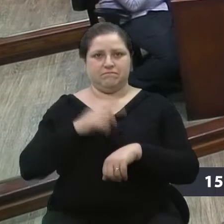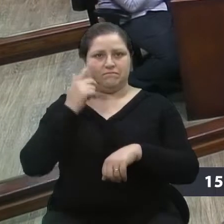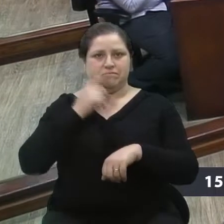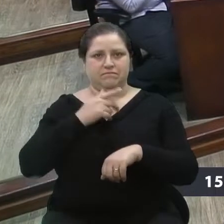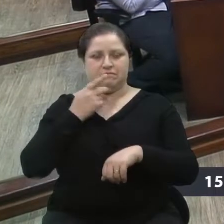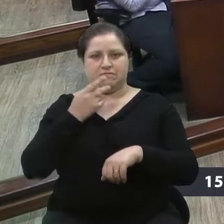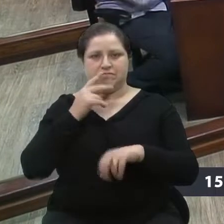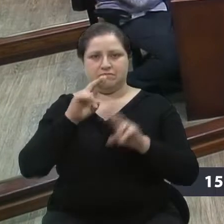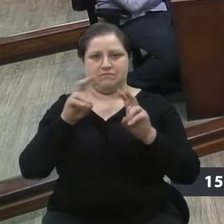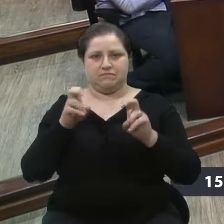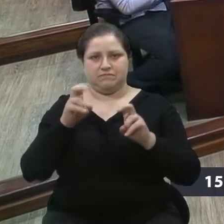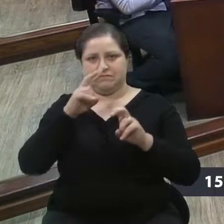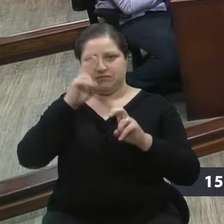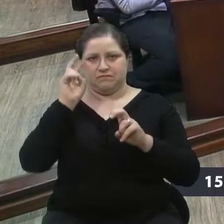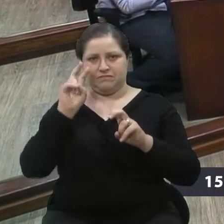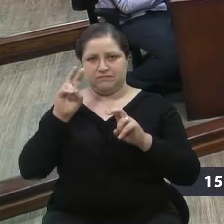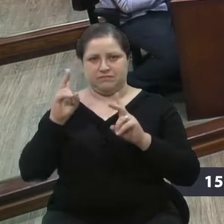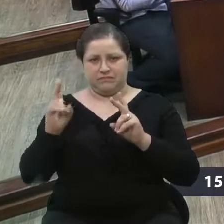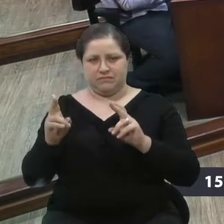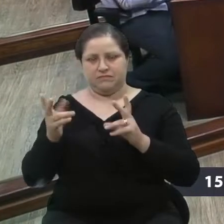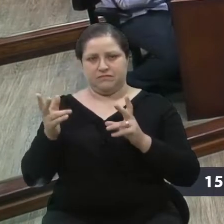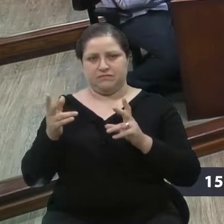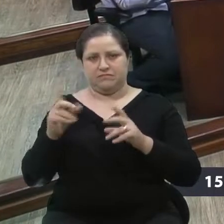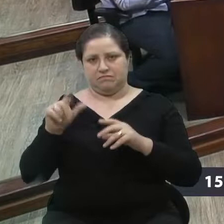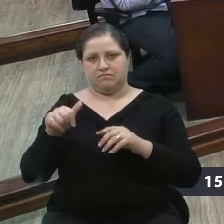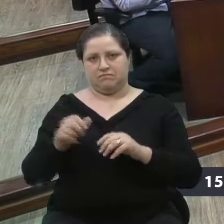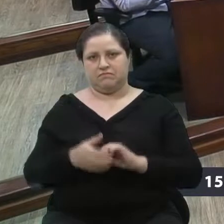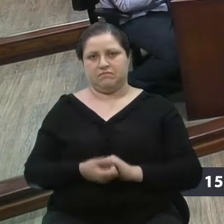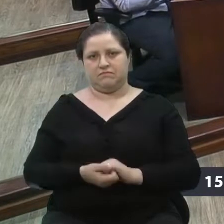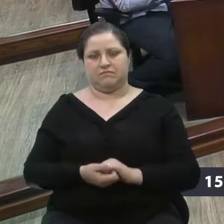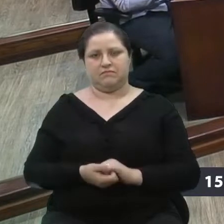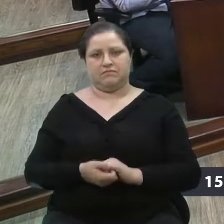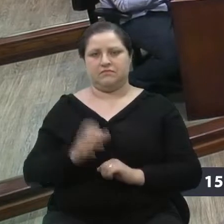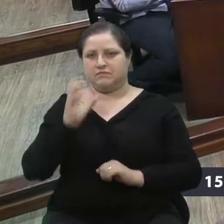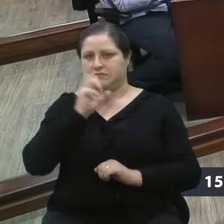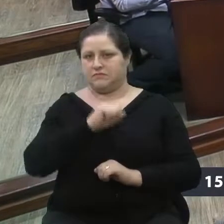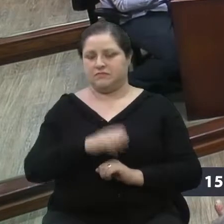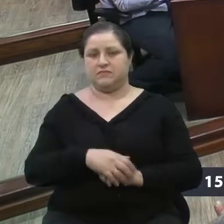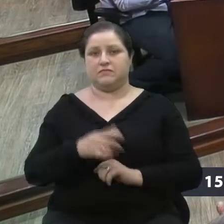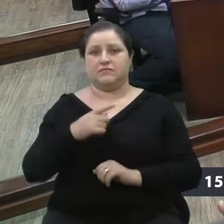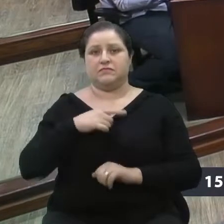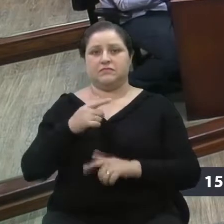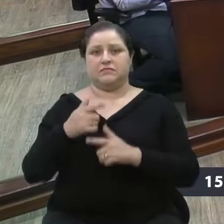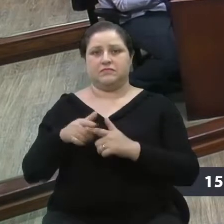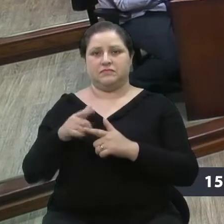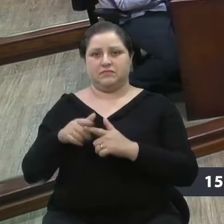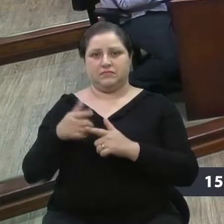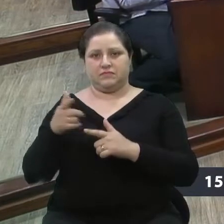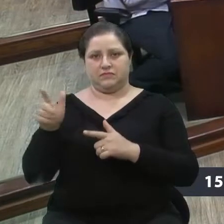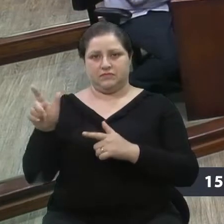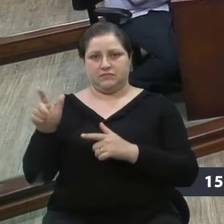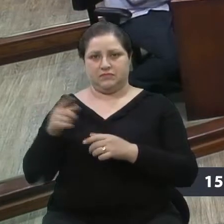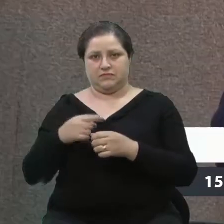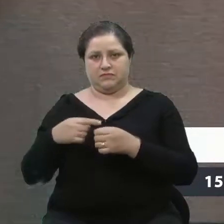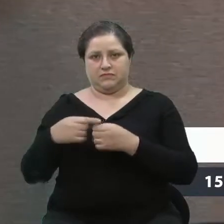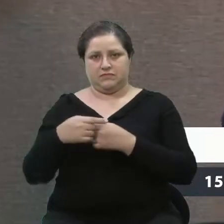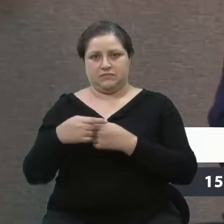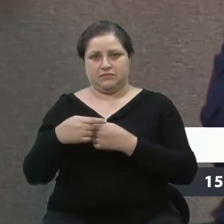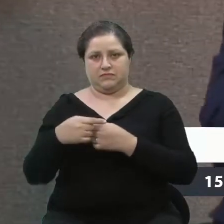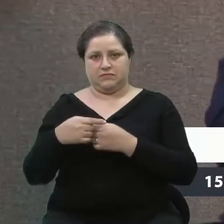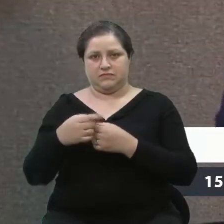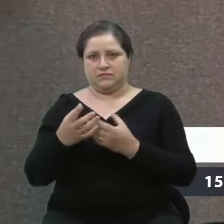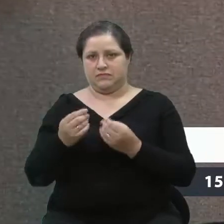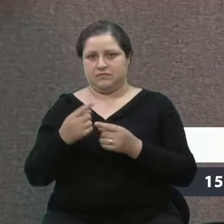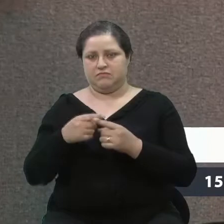do vereador Velocino, depois eu agradeço. para mim é bem rapidinho. Nós estamos com outro problema na cidade, que muitas